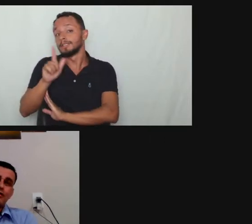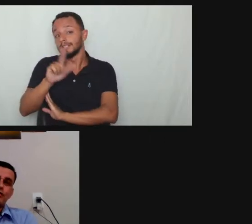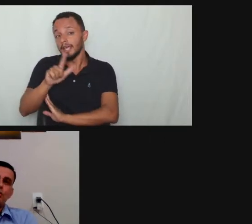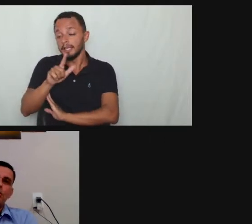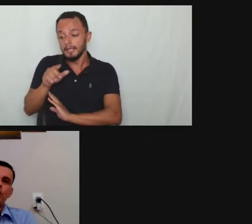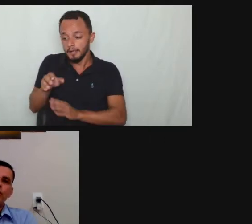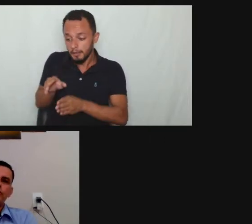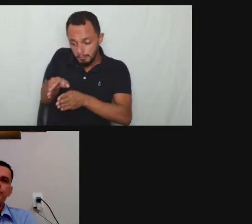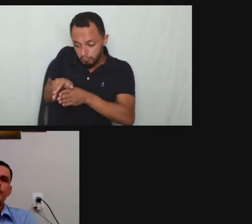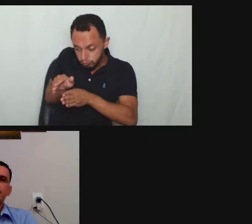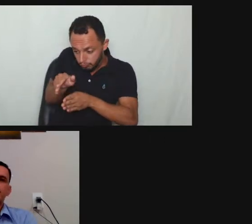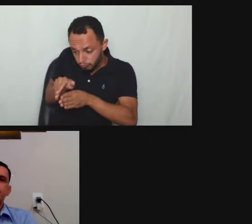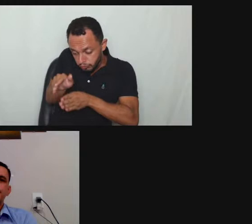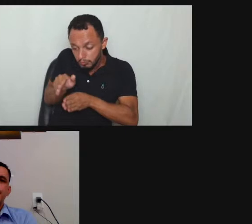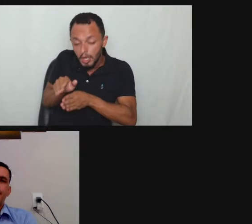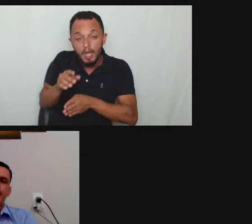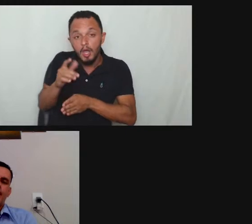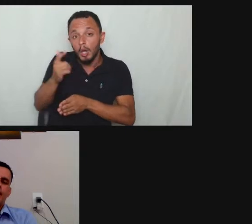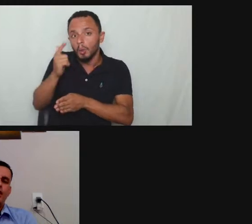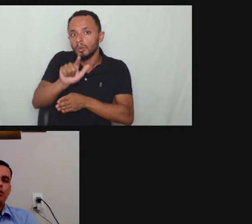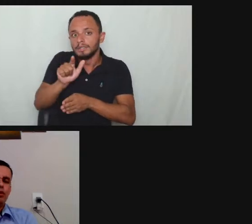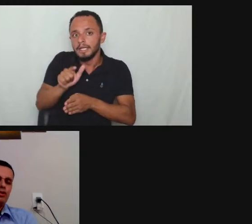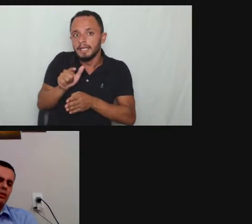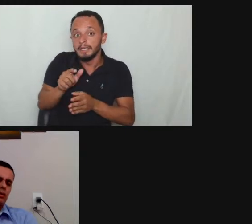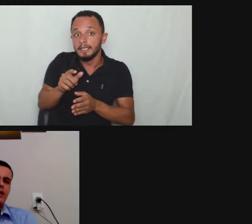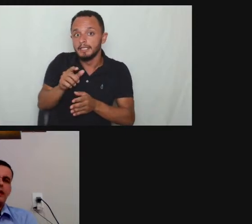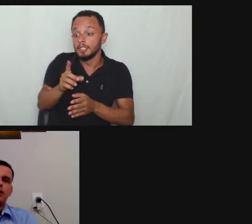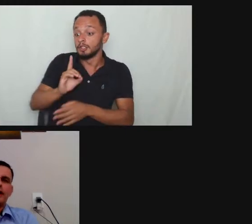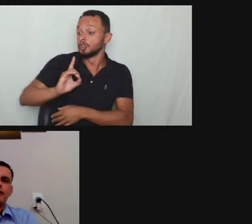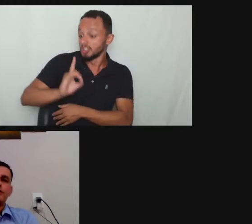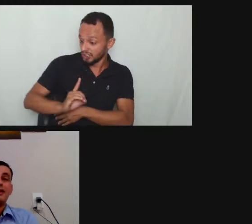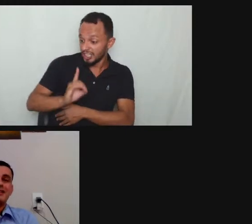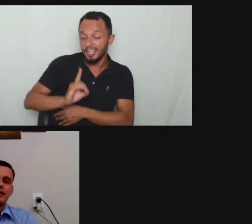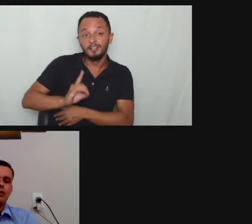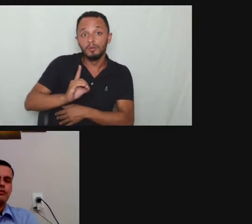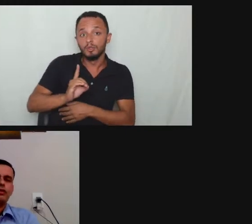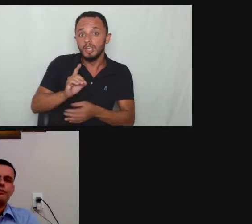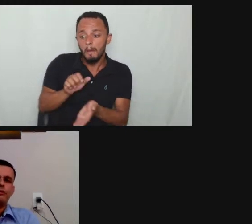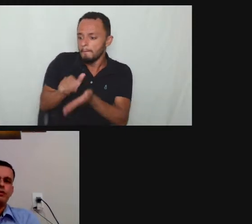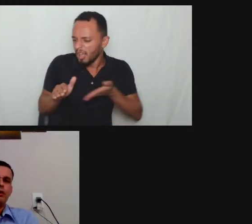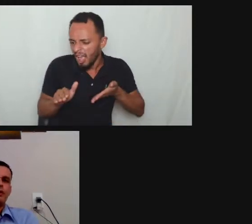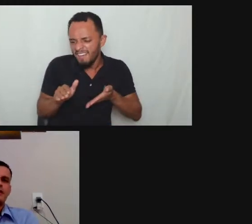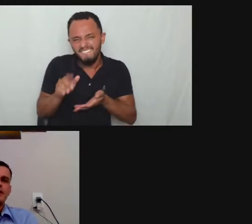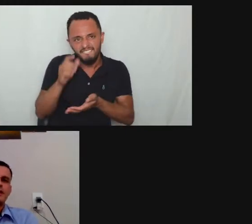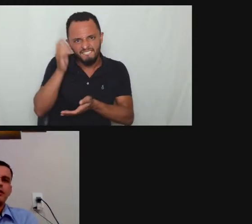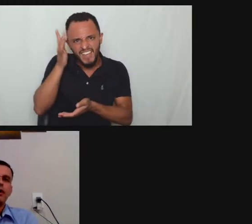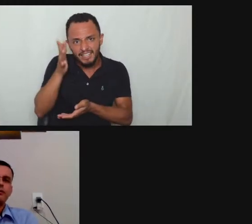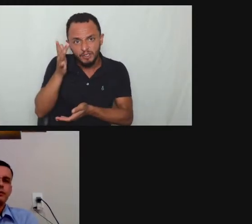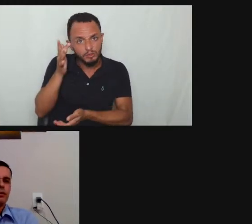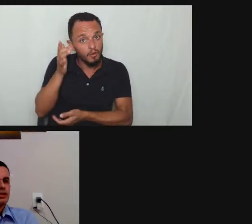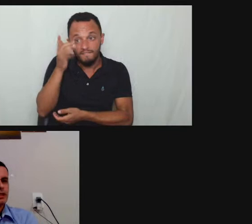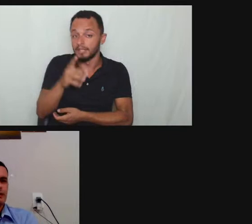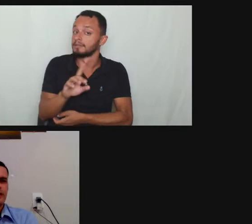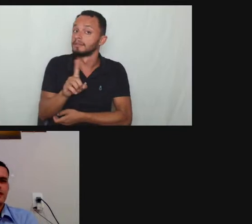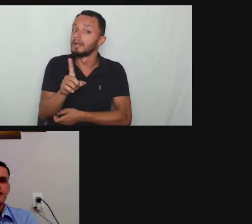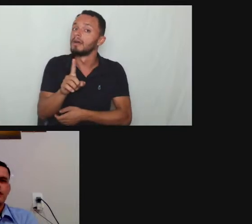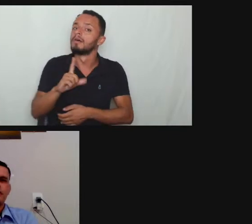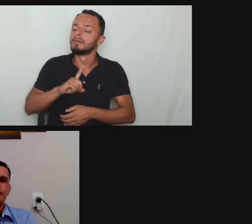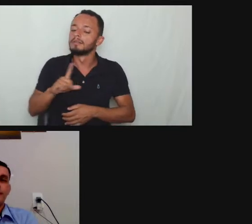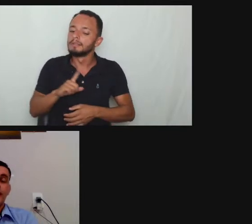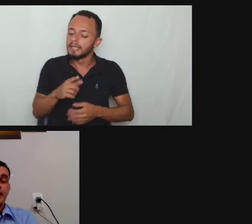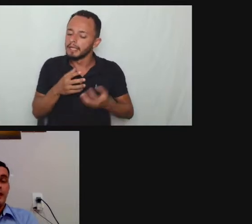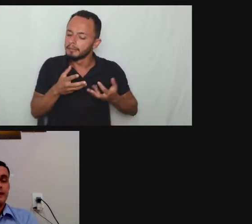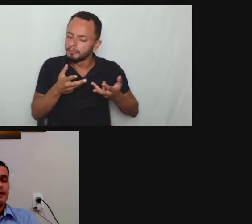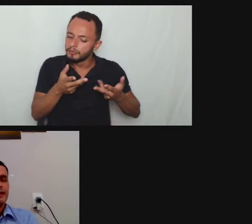com deficiência eu acho isso muito importante e um último que eu queria tocar no assunto esse é novo 2021 419 projeto de lei